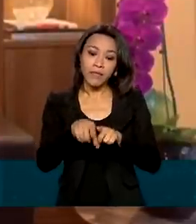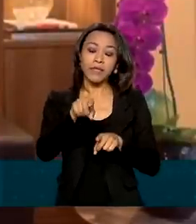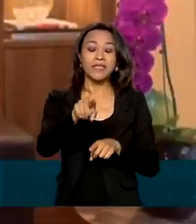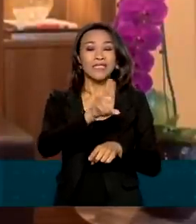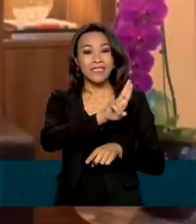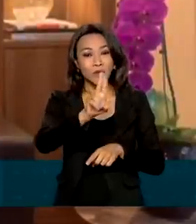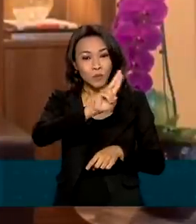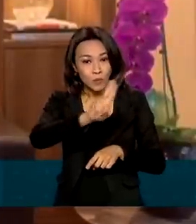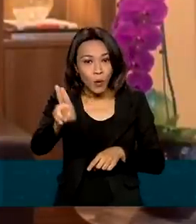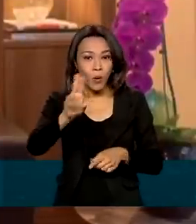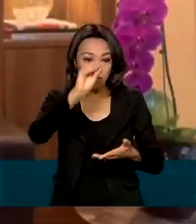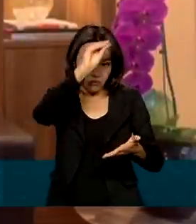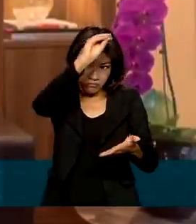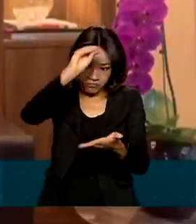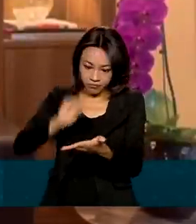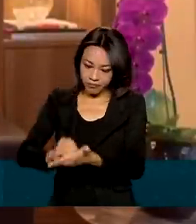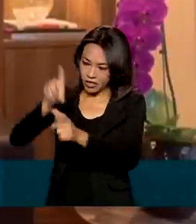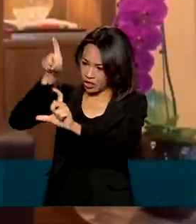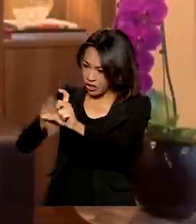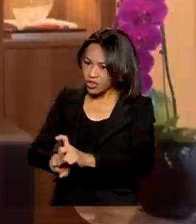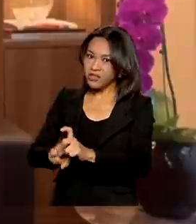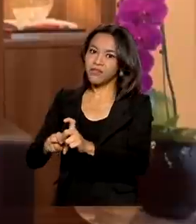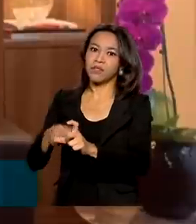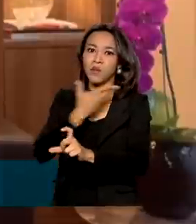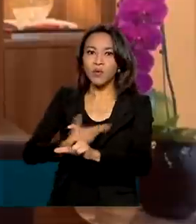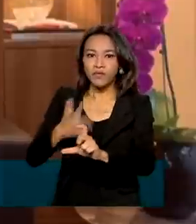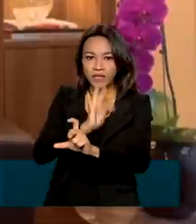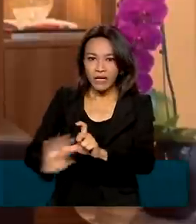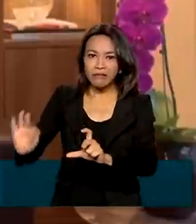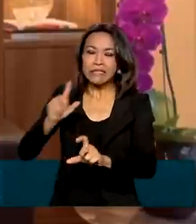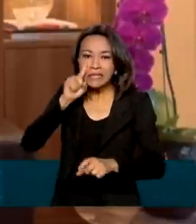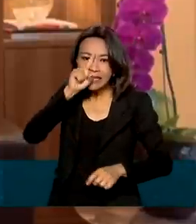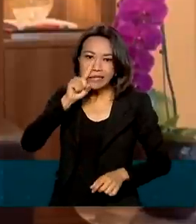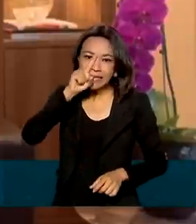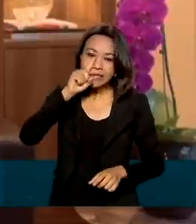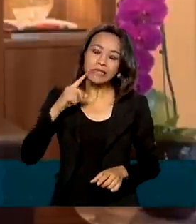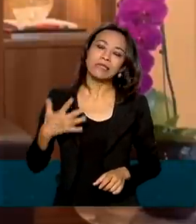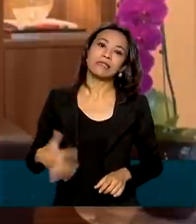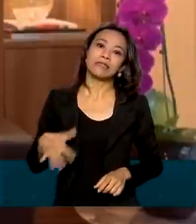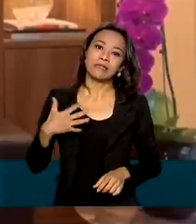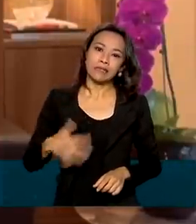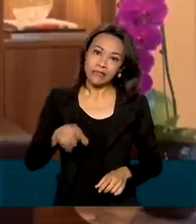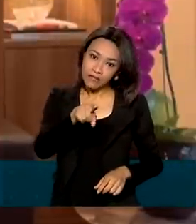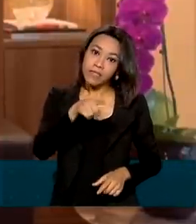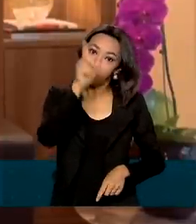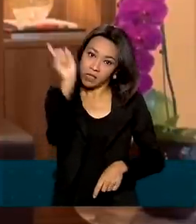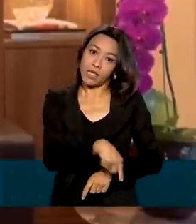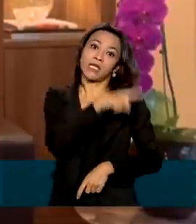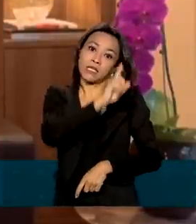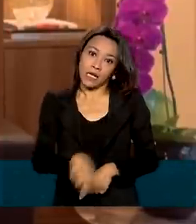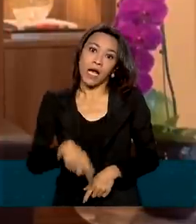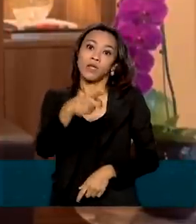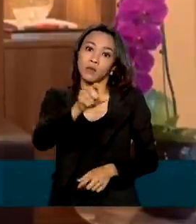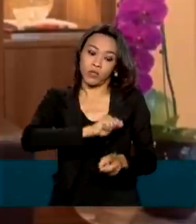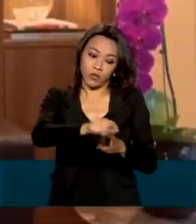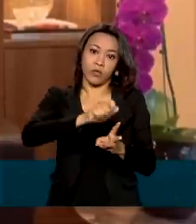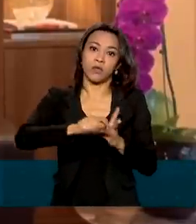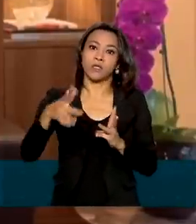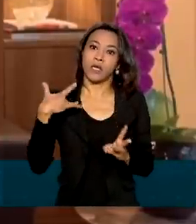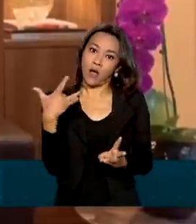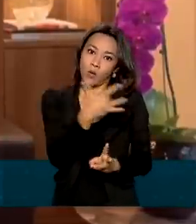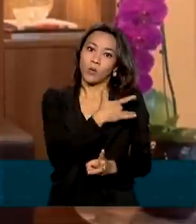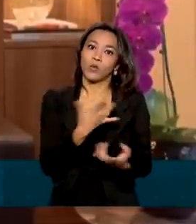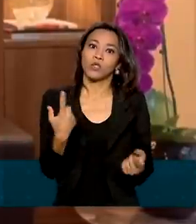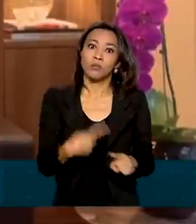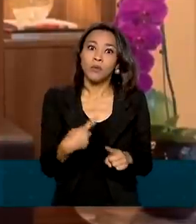dívida ativa da União, no caso de irregularidades, ela também corre o risco, junto à operadora de saúde, ter seu plano cancelado. Por quê? Porque